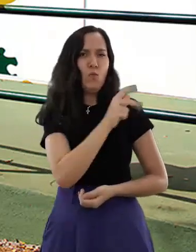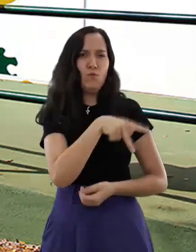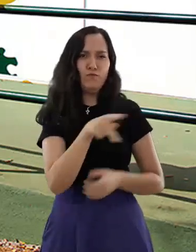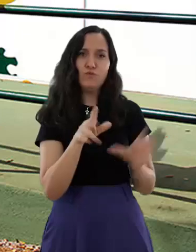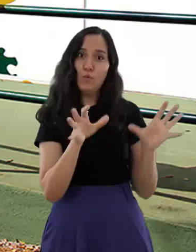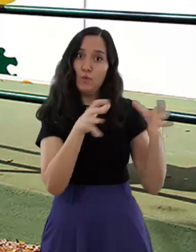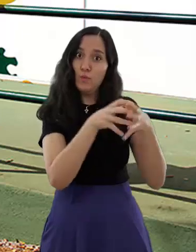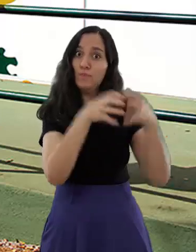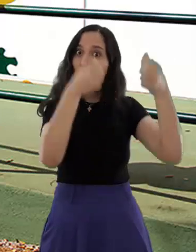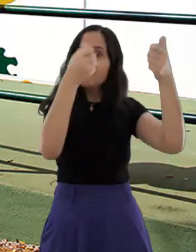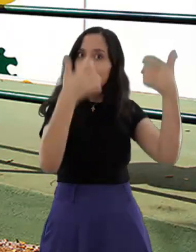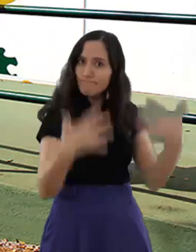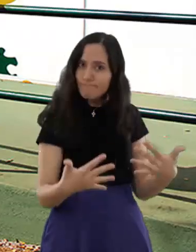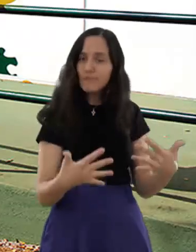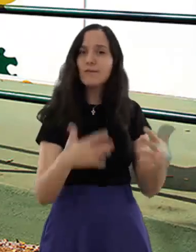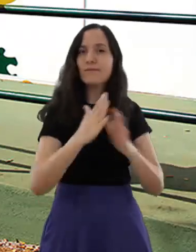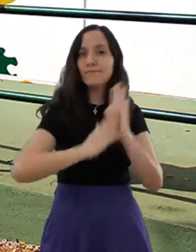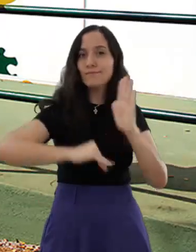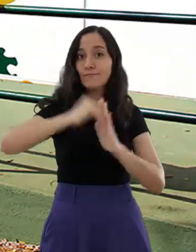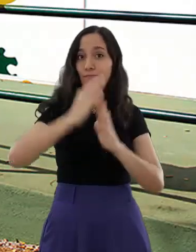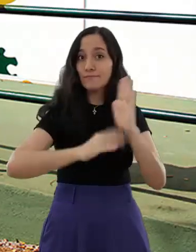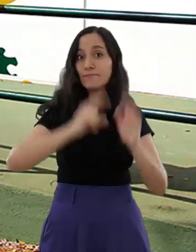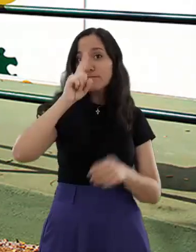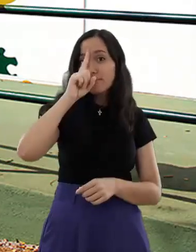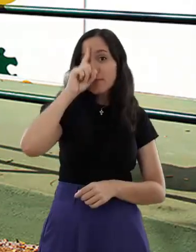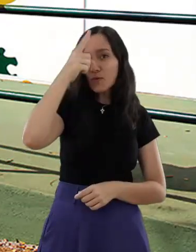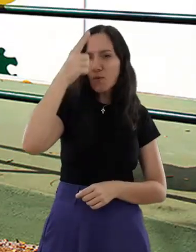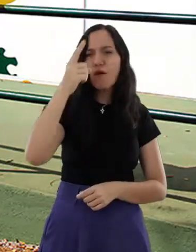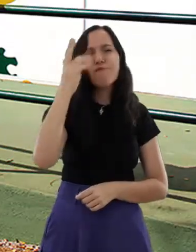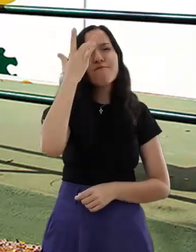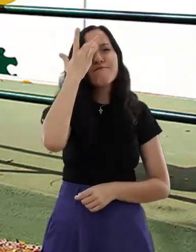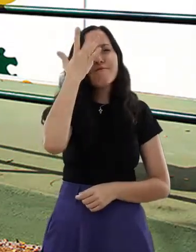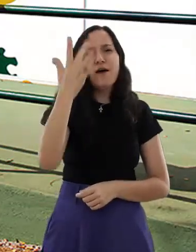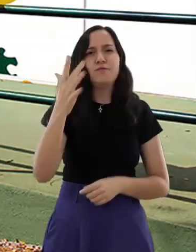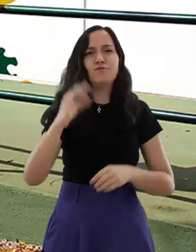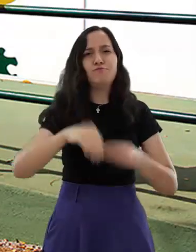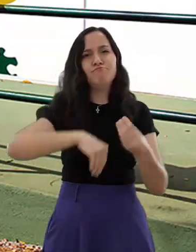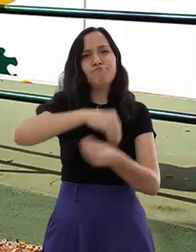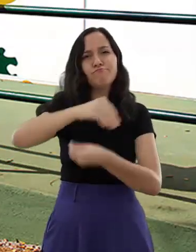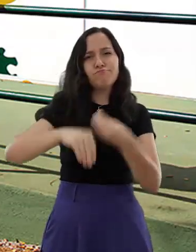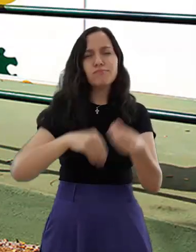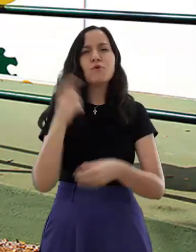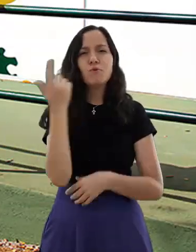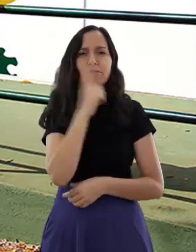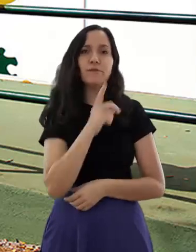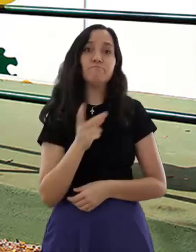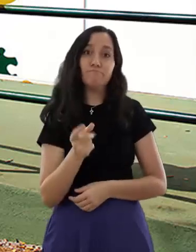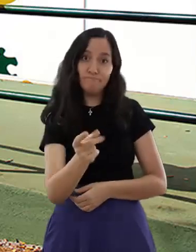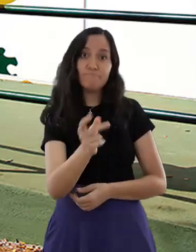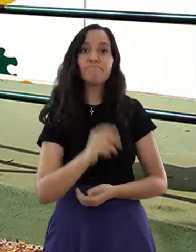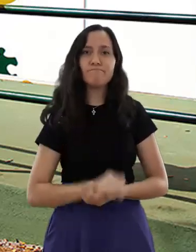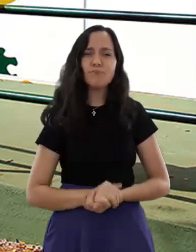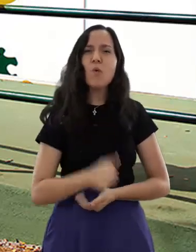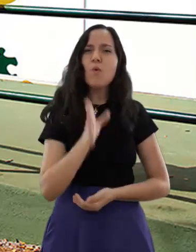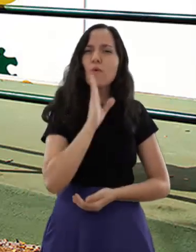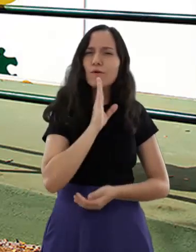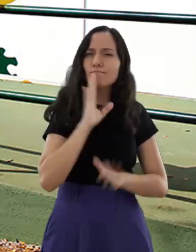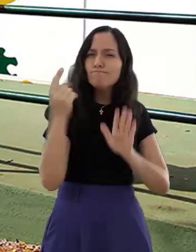estudantes e professores, o produto chamado de tinta de solo é fácil de fazer e possui alta durabilidade.